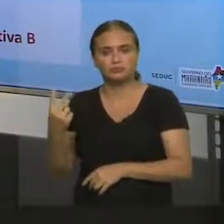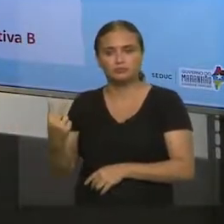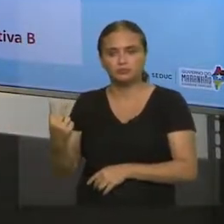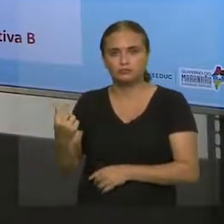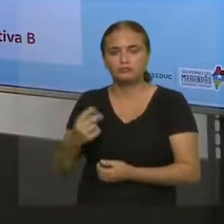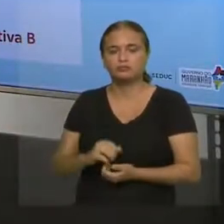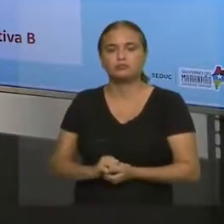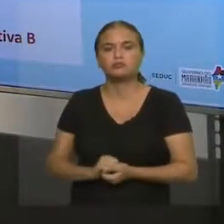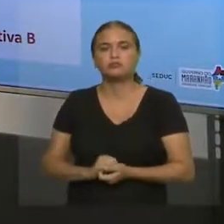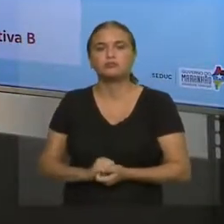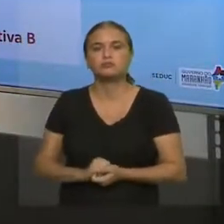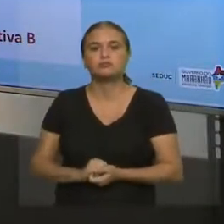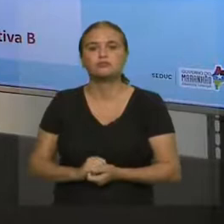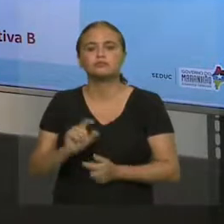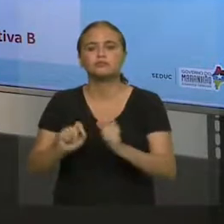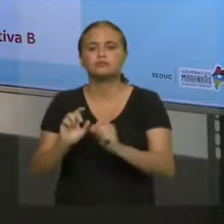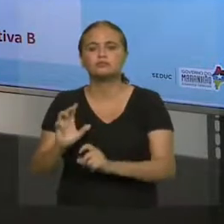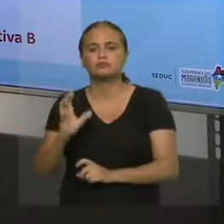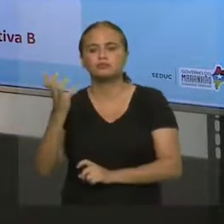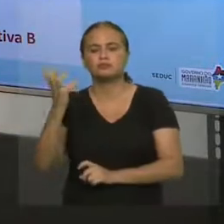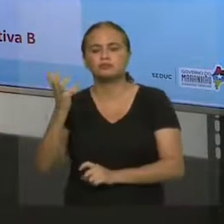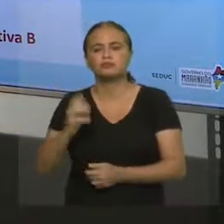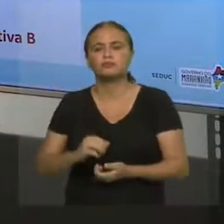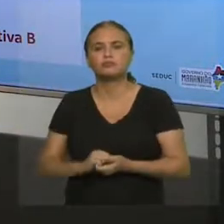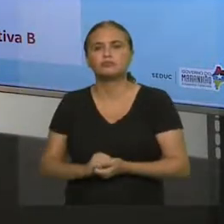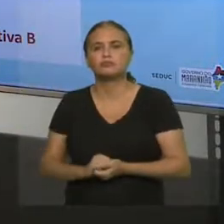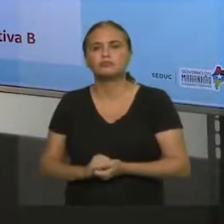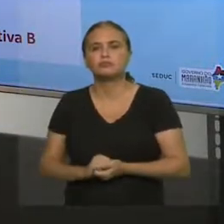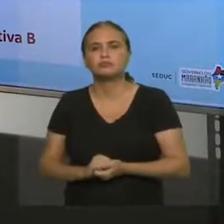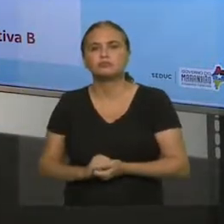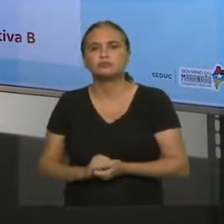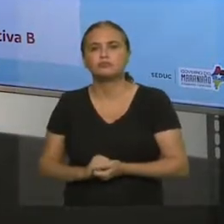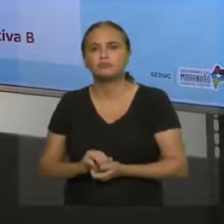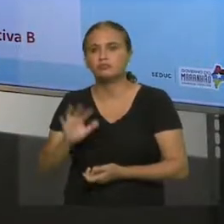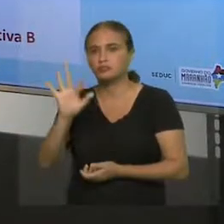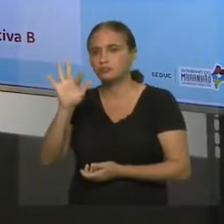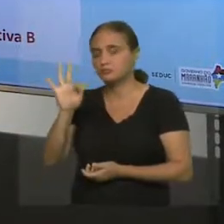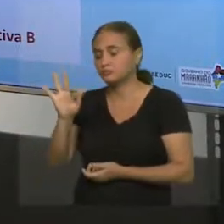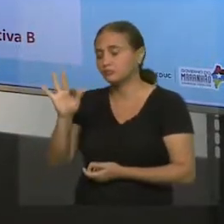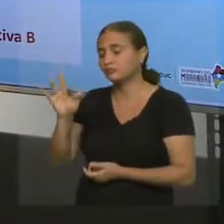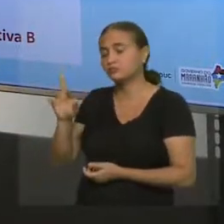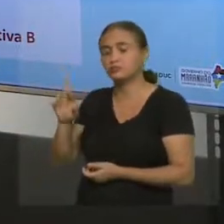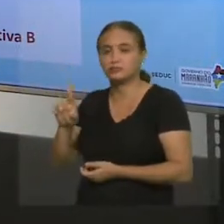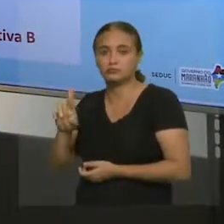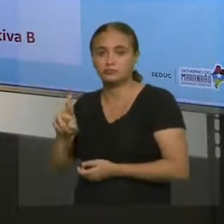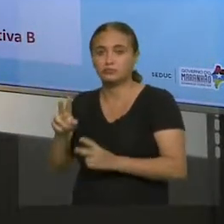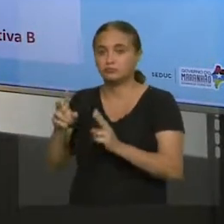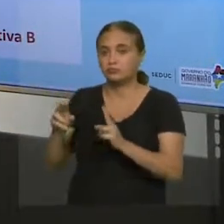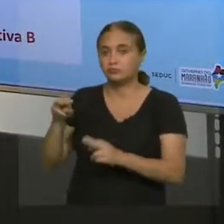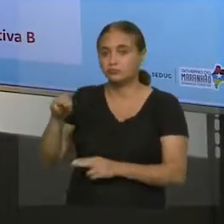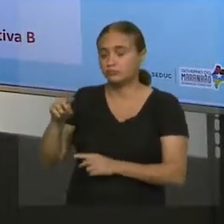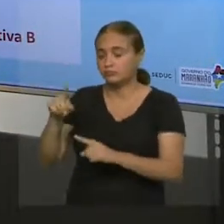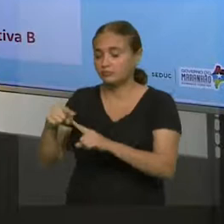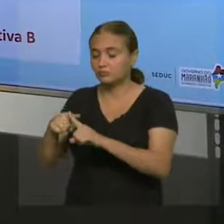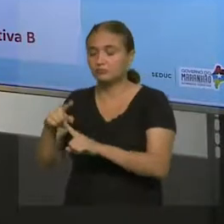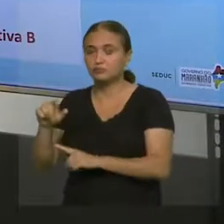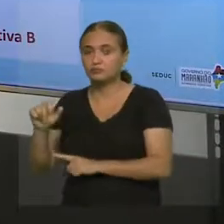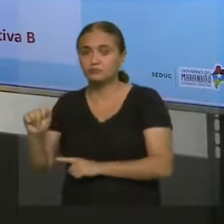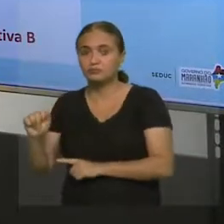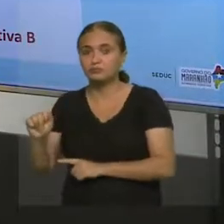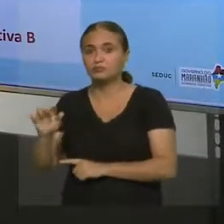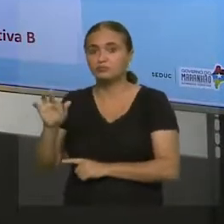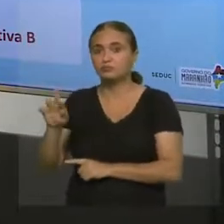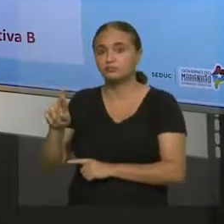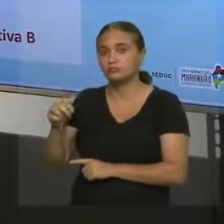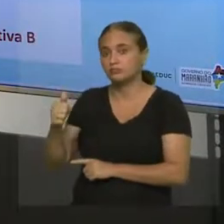esse veículo. O que vai acontecer? A força resultante que é aplicada nele, ela vale a massa vezes a aceleração. Então, essa força